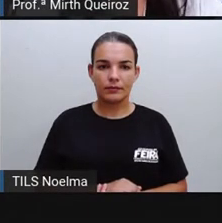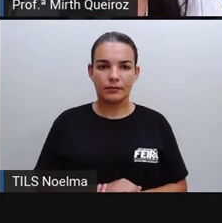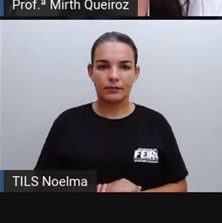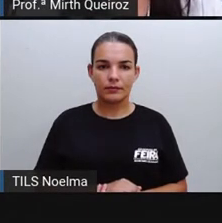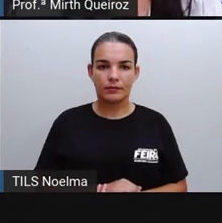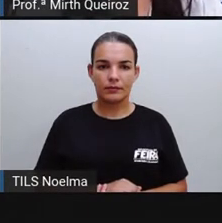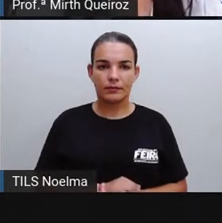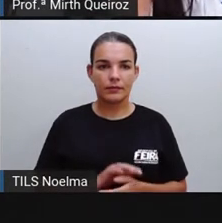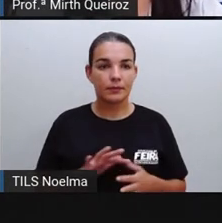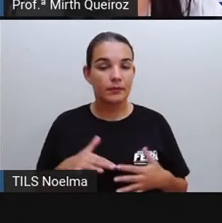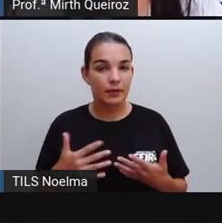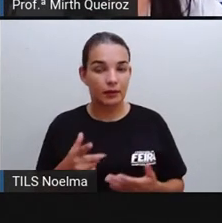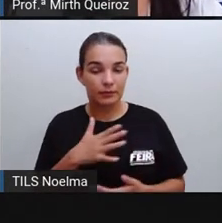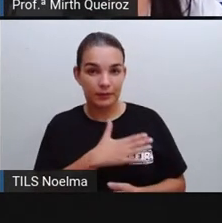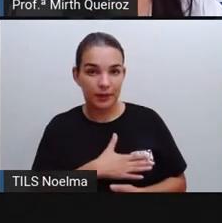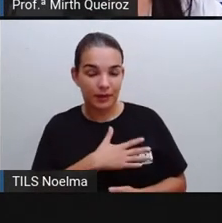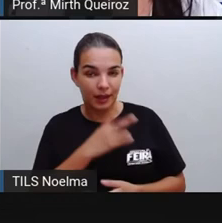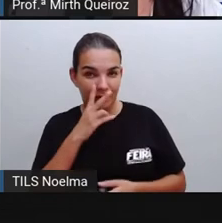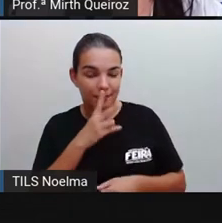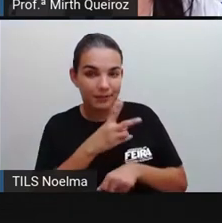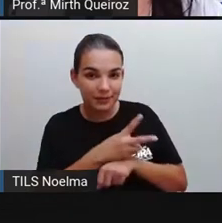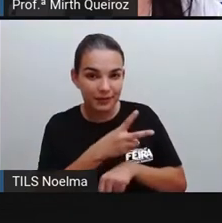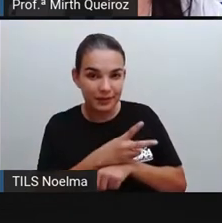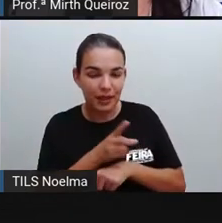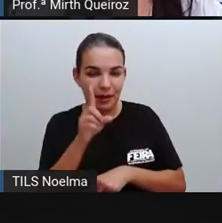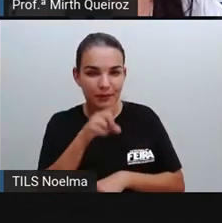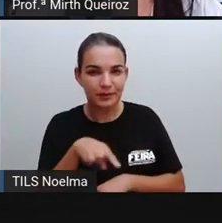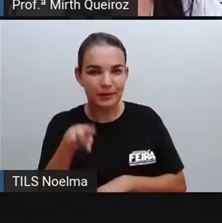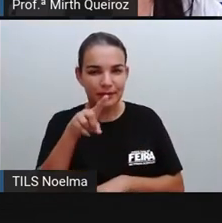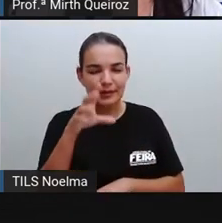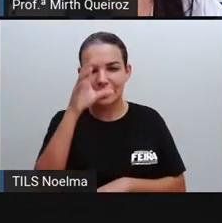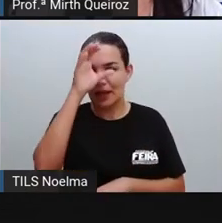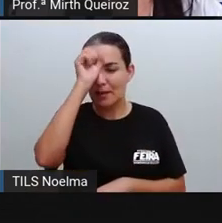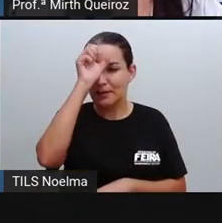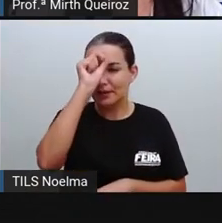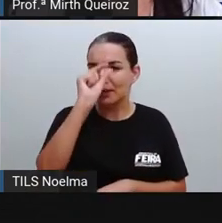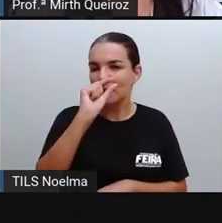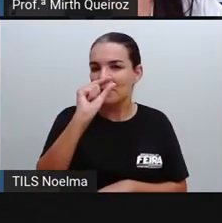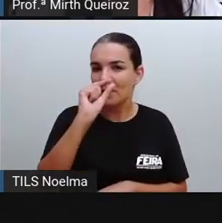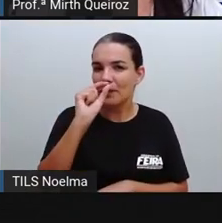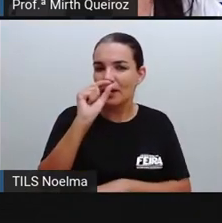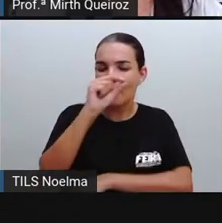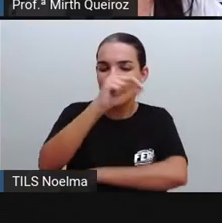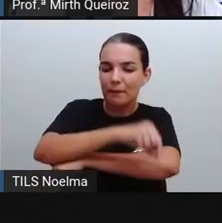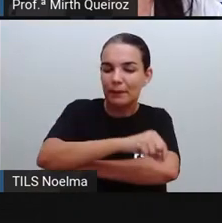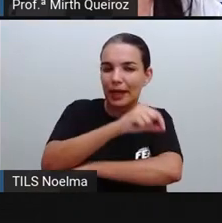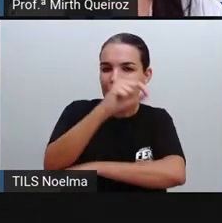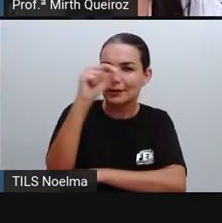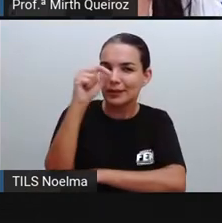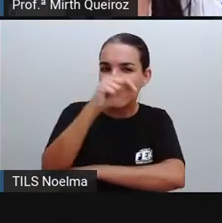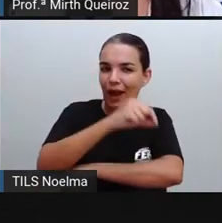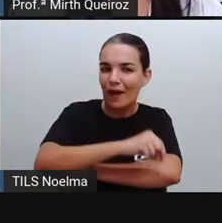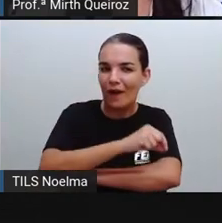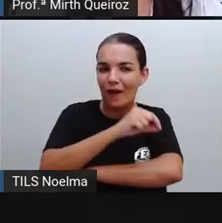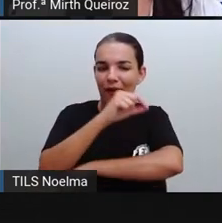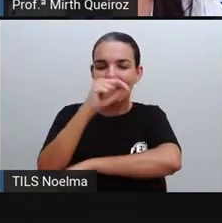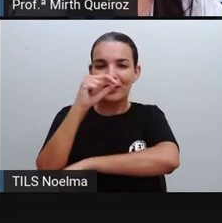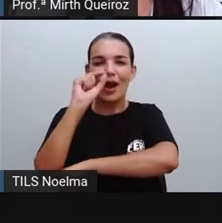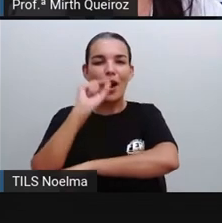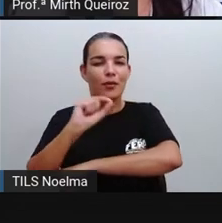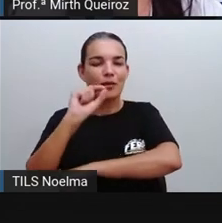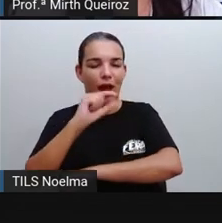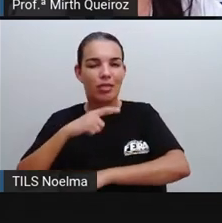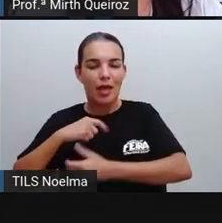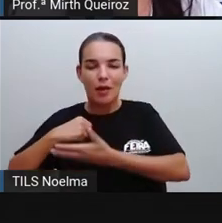E aí, gostaram do vídeo? Vocês puderam aprender um pouquinho mais sobre o petróleo, né? Esse que é